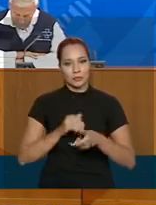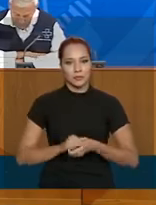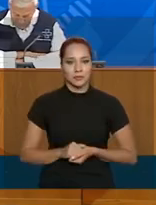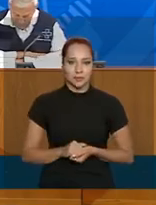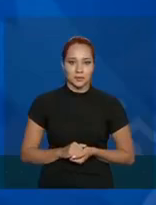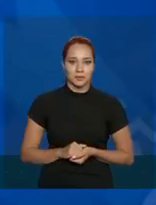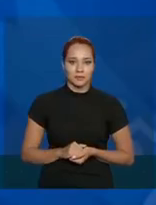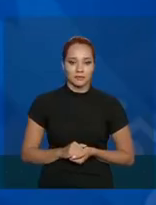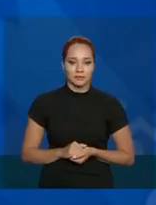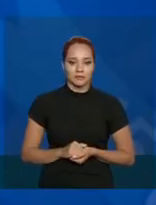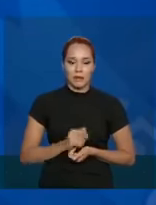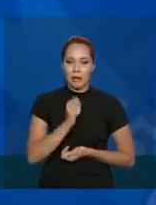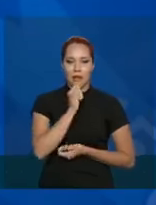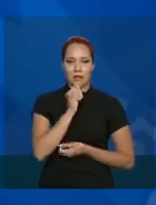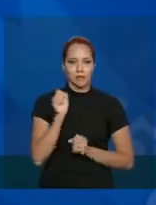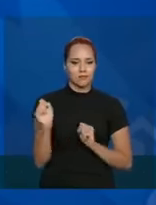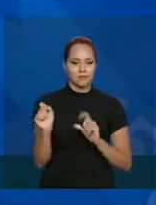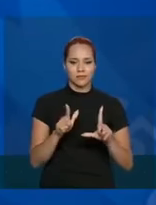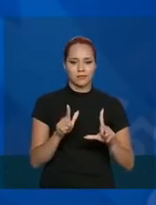Não colocaram?